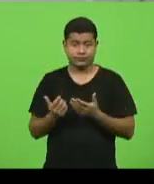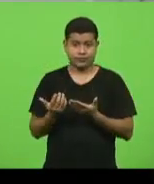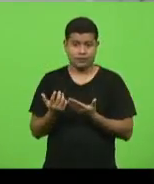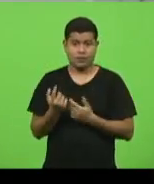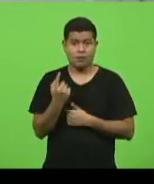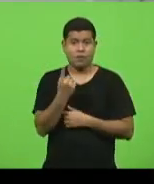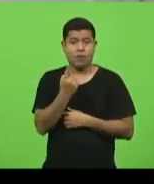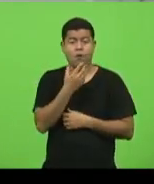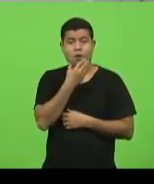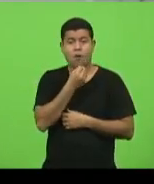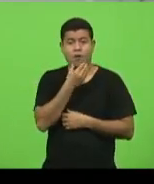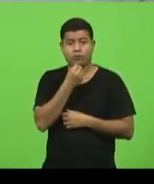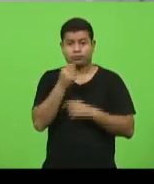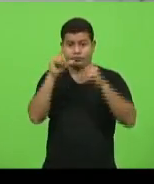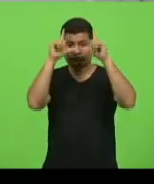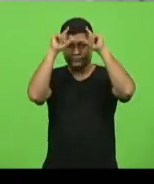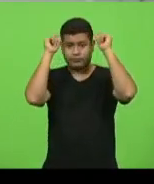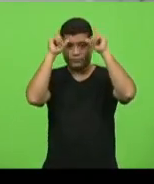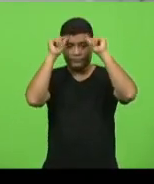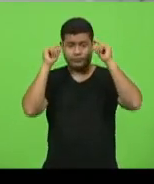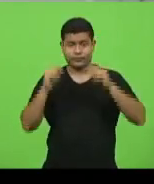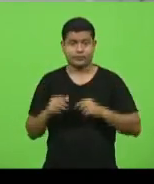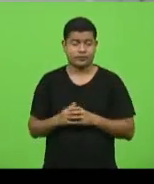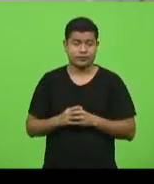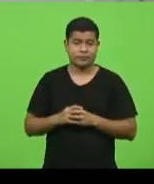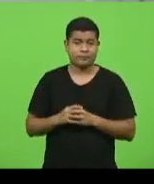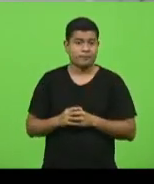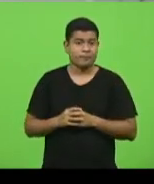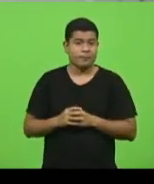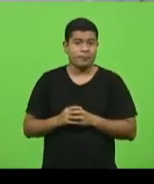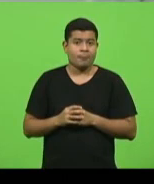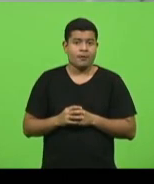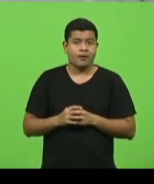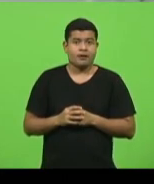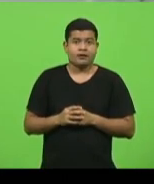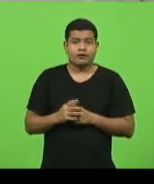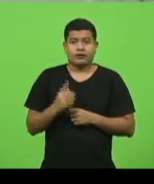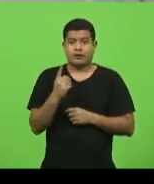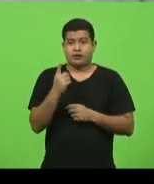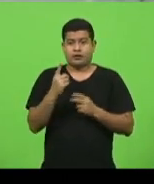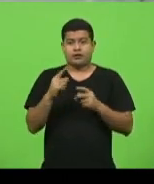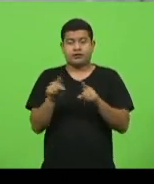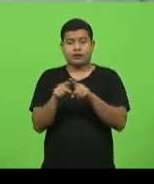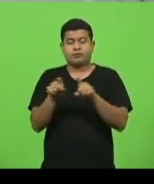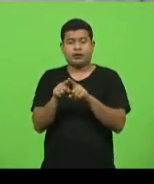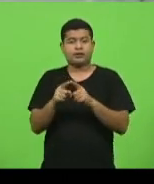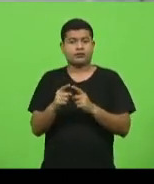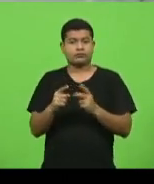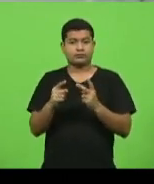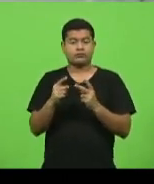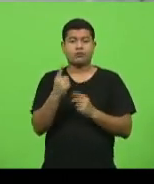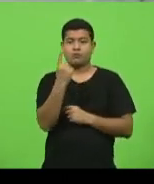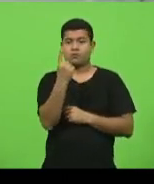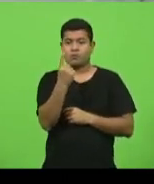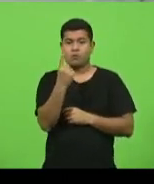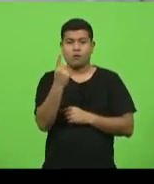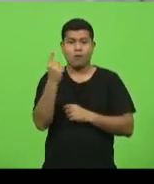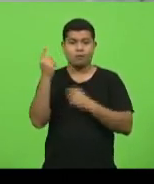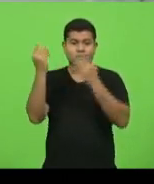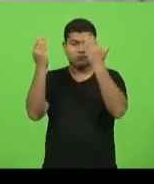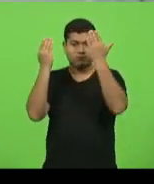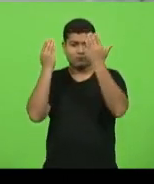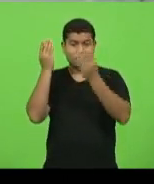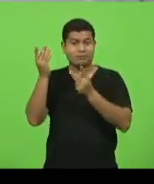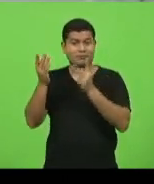um enfermeiro e um psicólogo, e o restante são